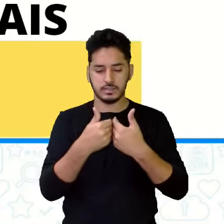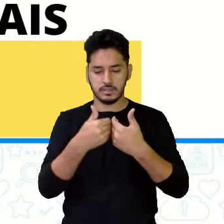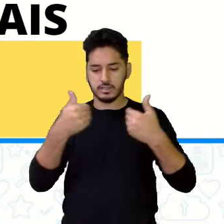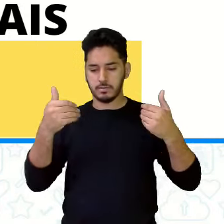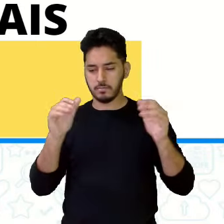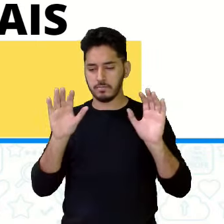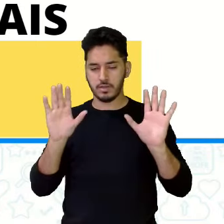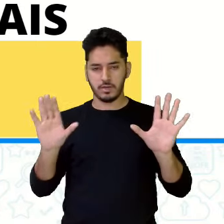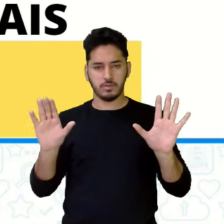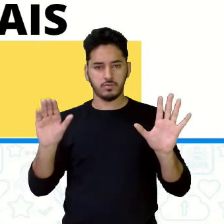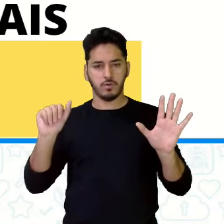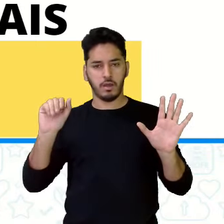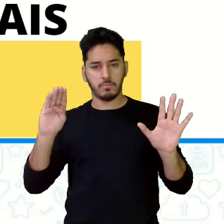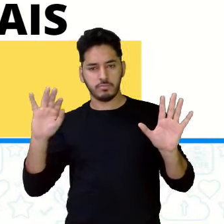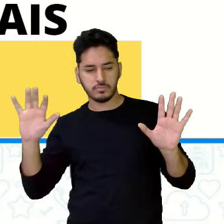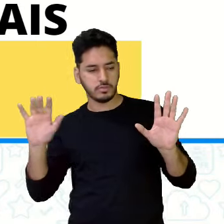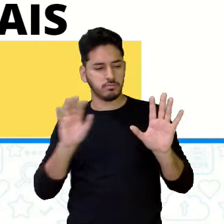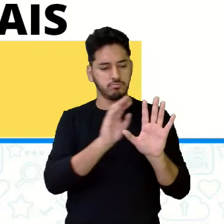e vogais.